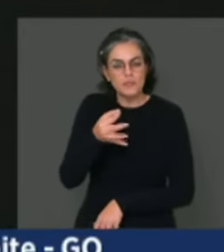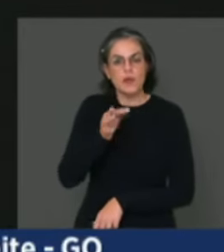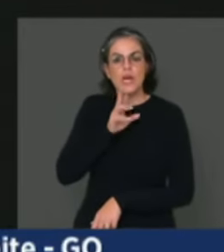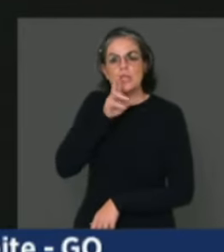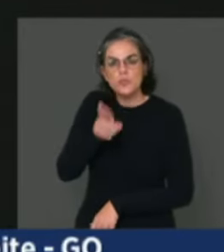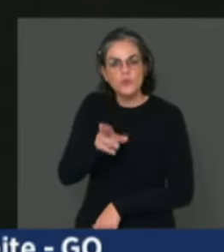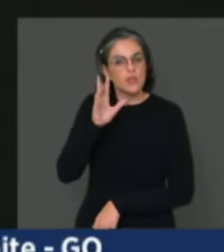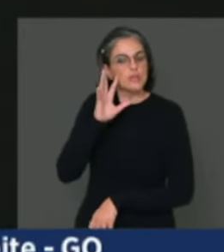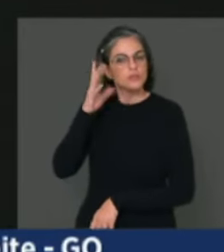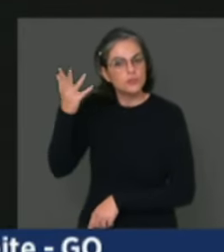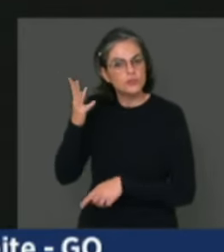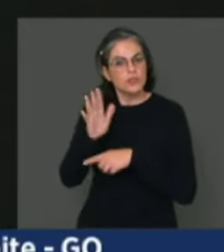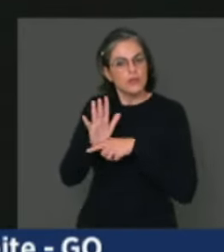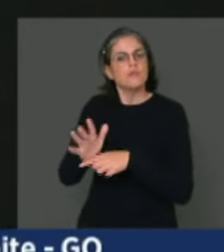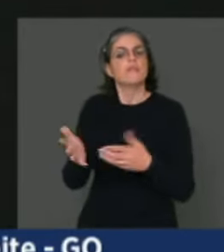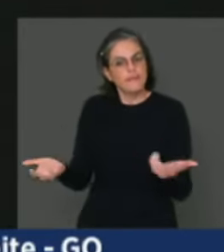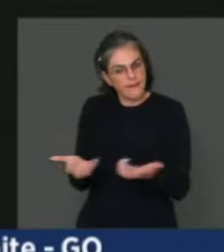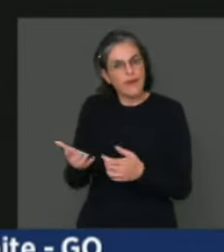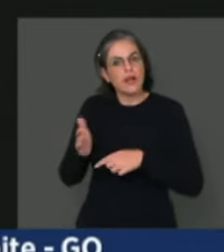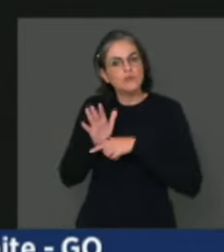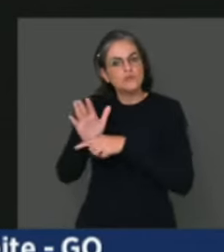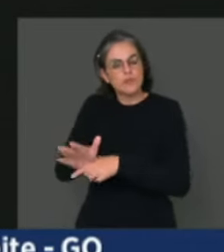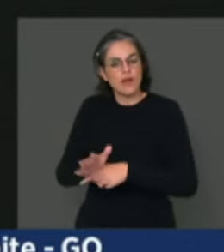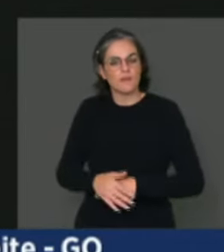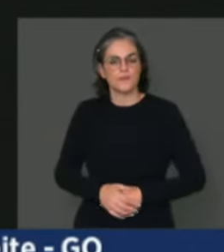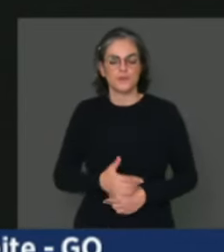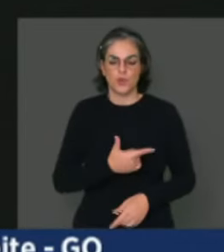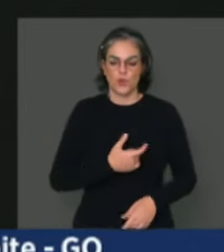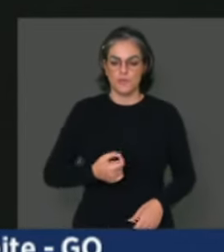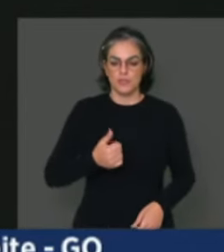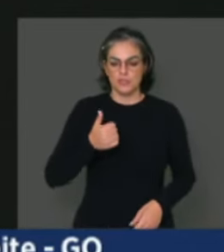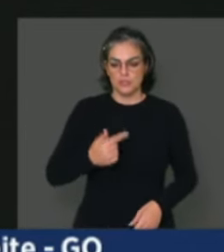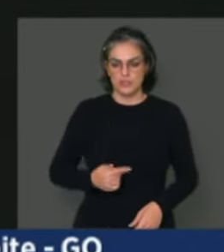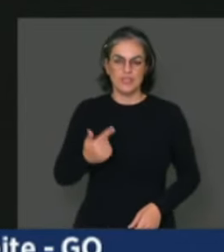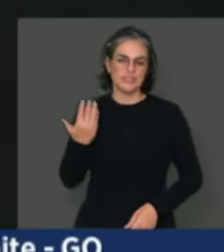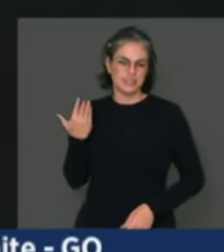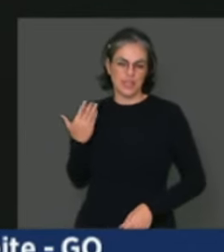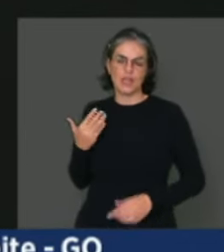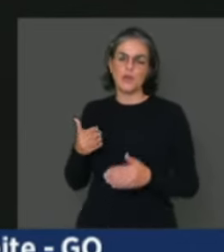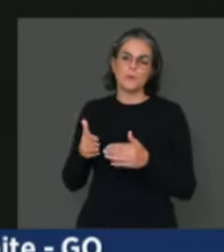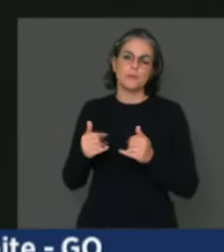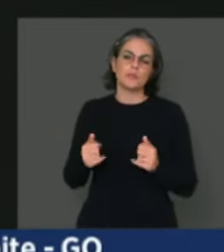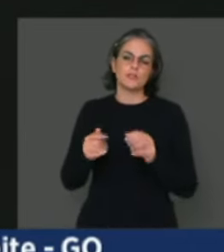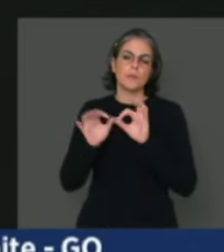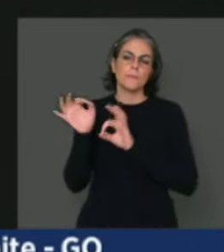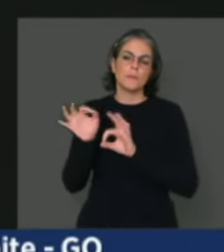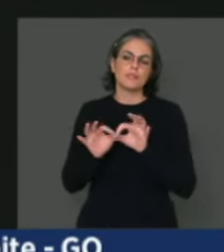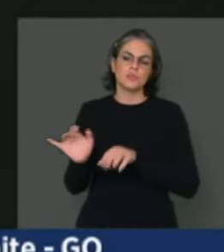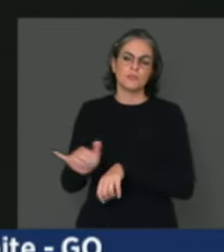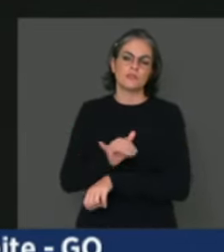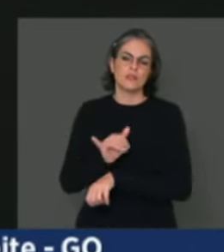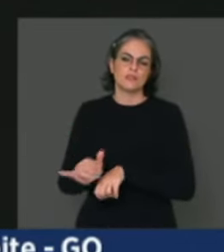Em 2017, nós já viemos pedindo um planejamento estratégico.